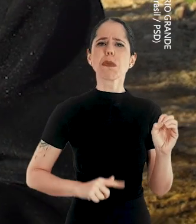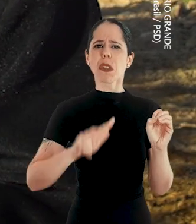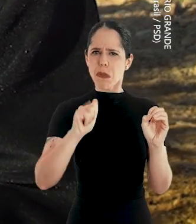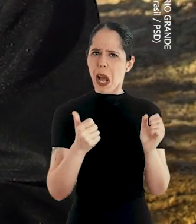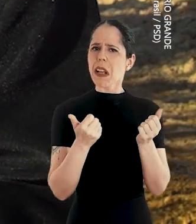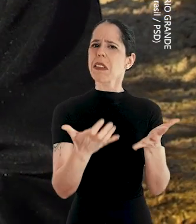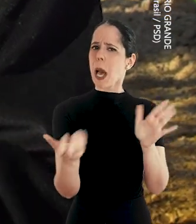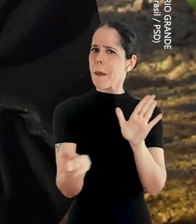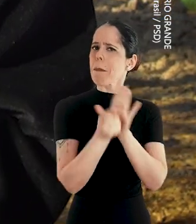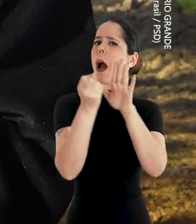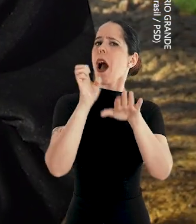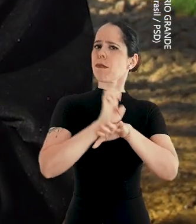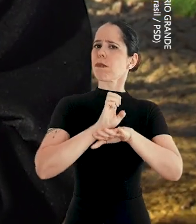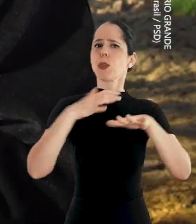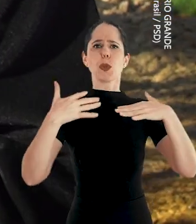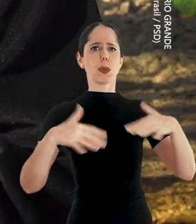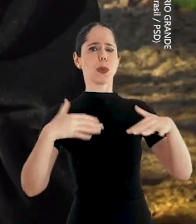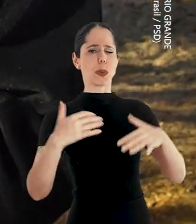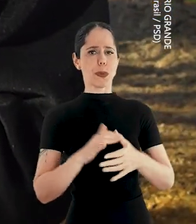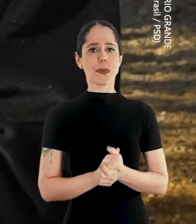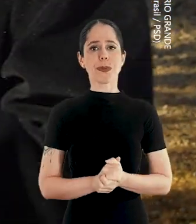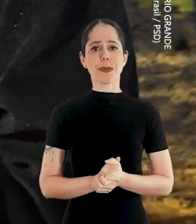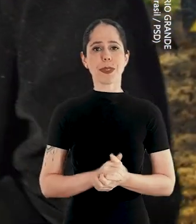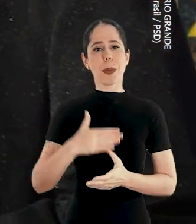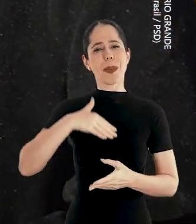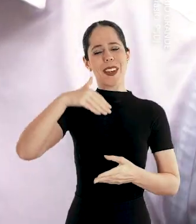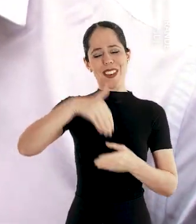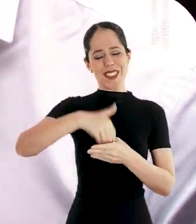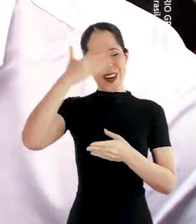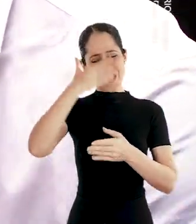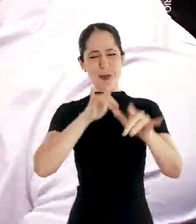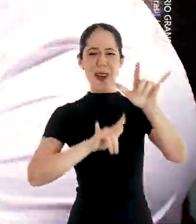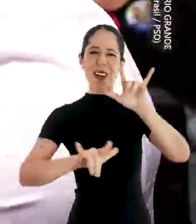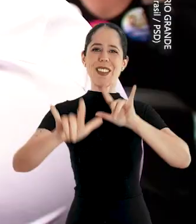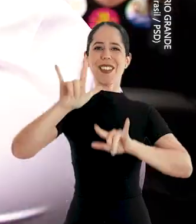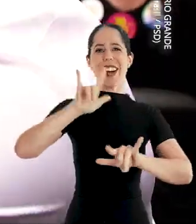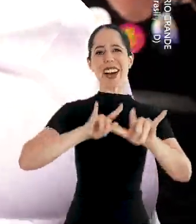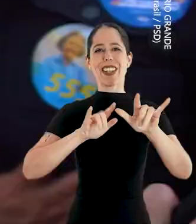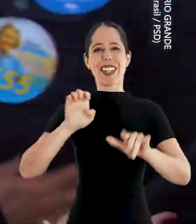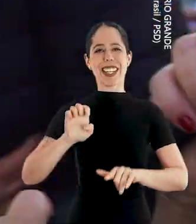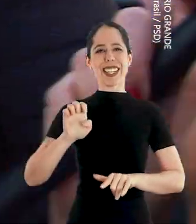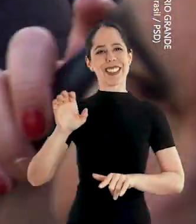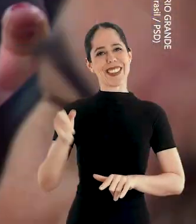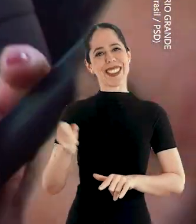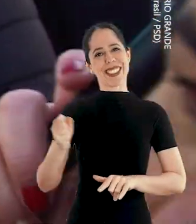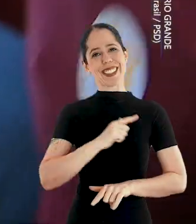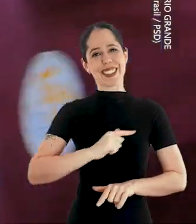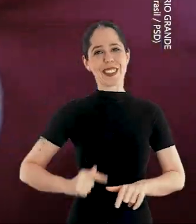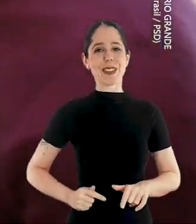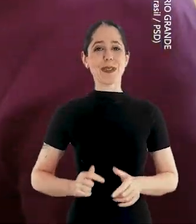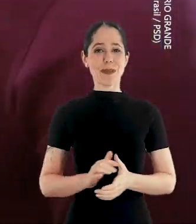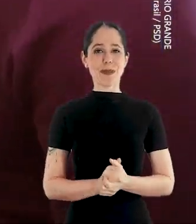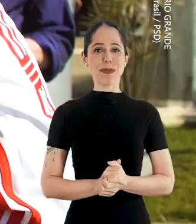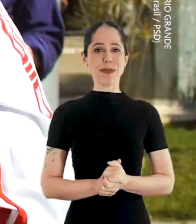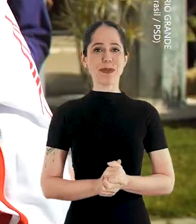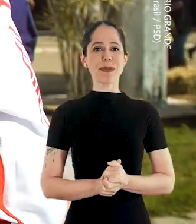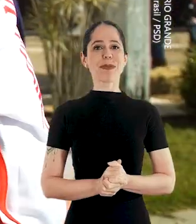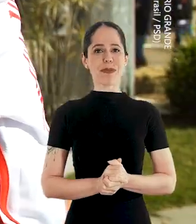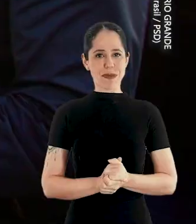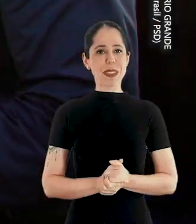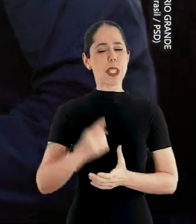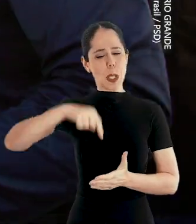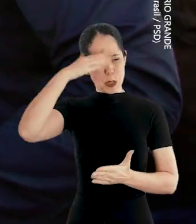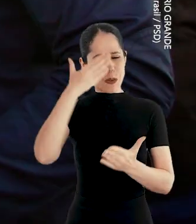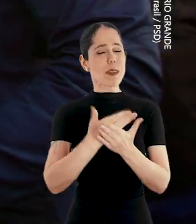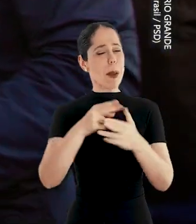grande governador. Tu vai deixar um legado extraordinário pro Estado. Eu volto em mim a prova de amor, de governador.